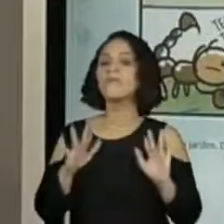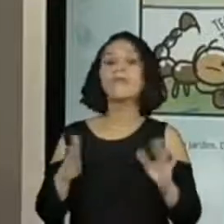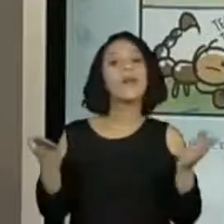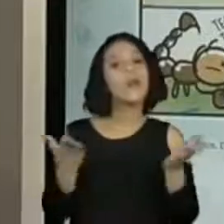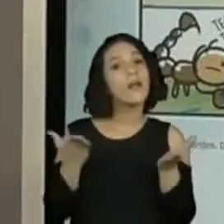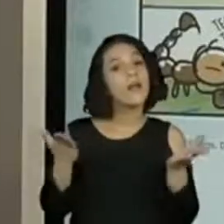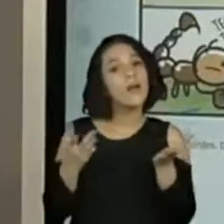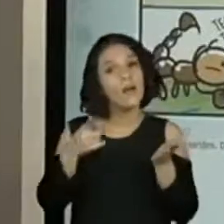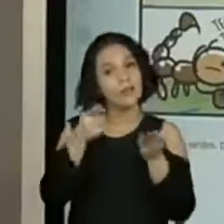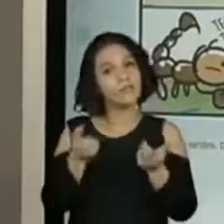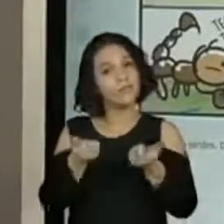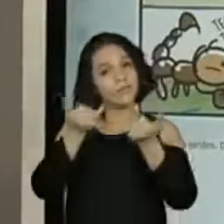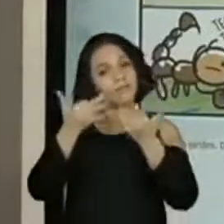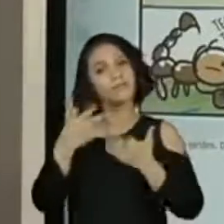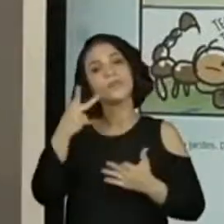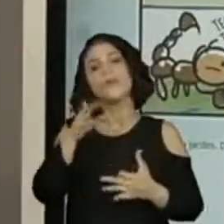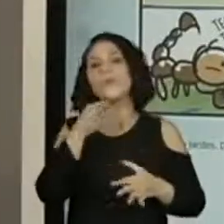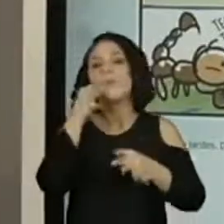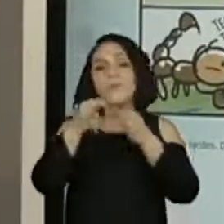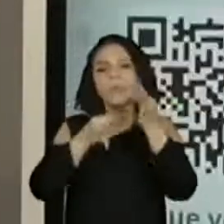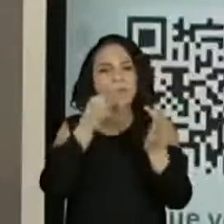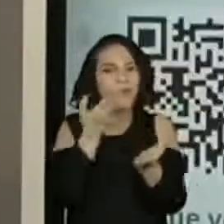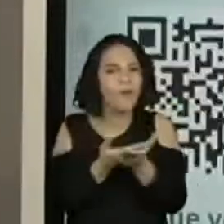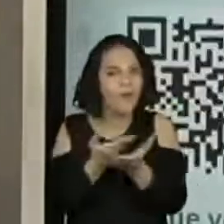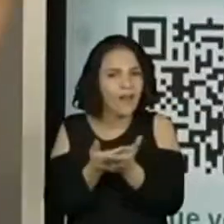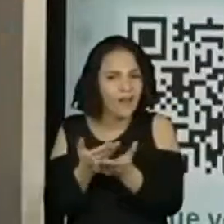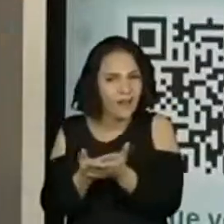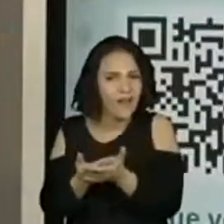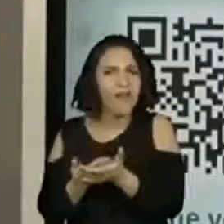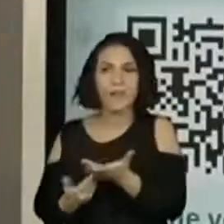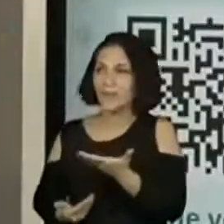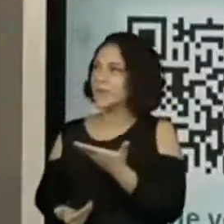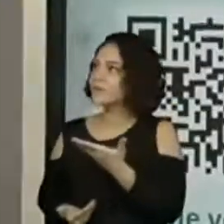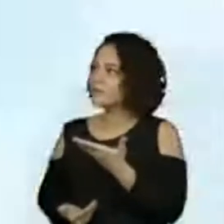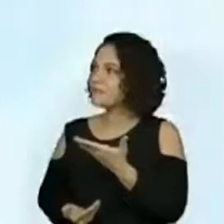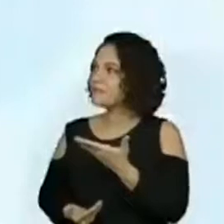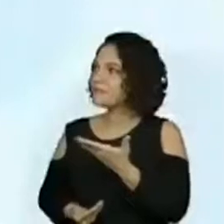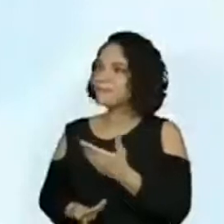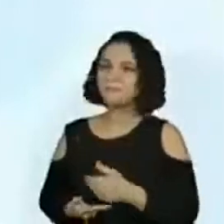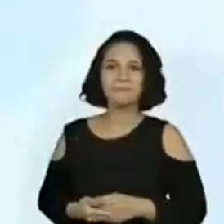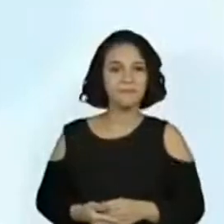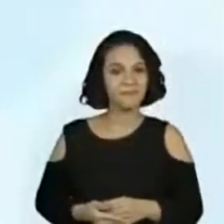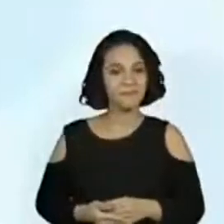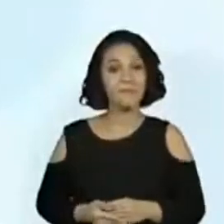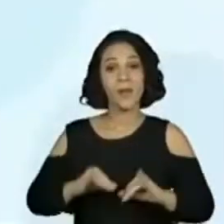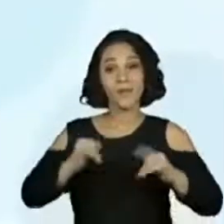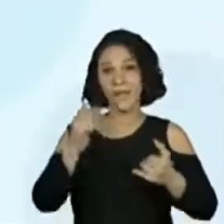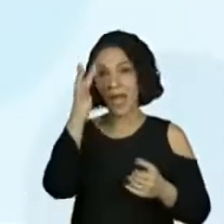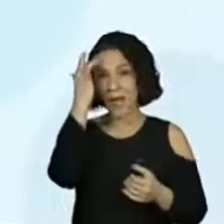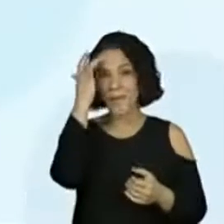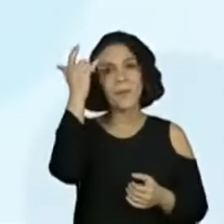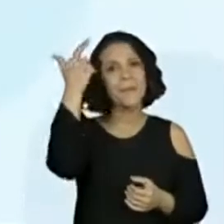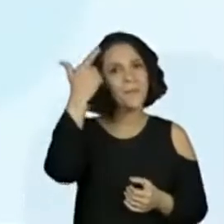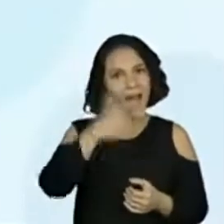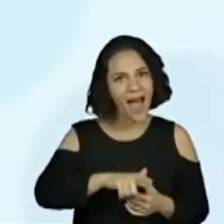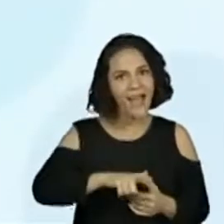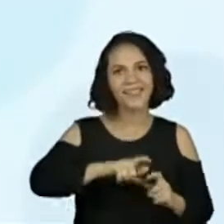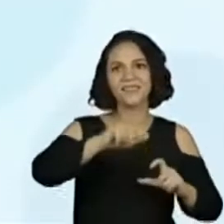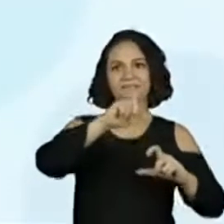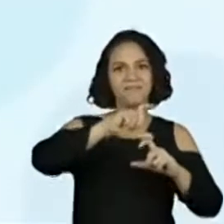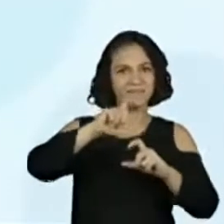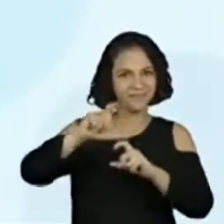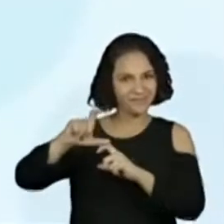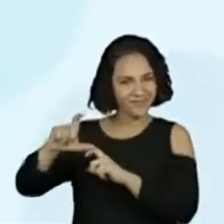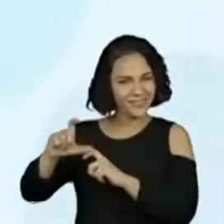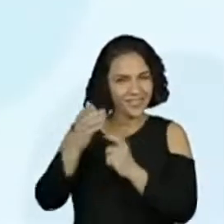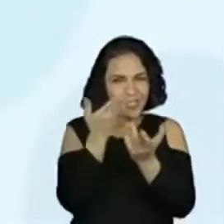contem para a gente o que vocês acharam da aula, né? Importante. Amanhã tem mais histórias em quadrinhos para